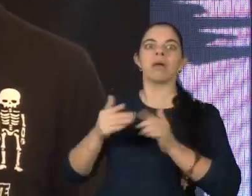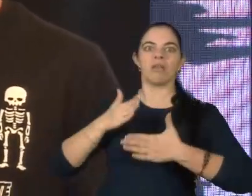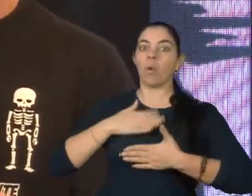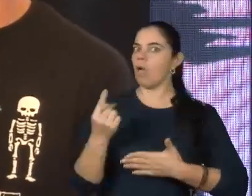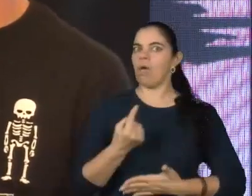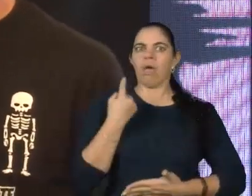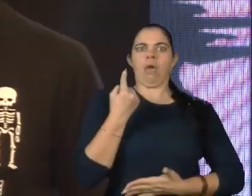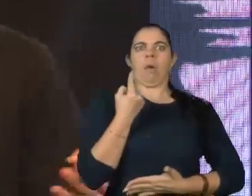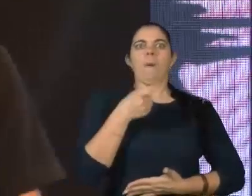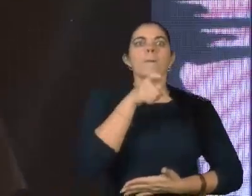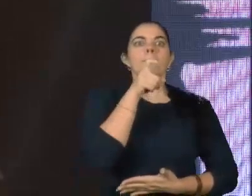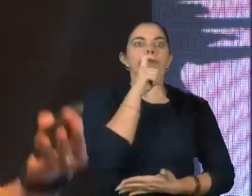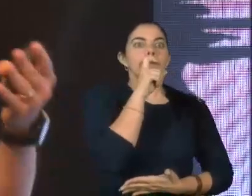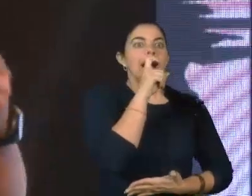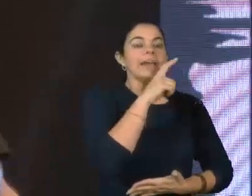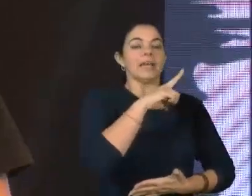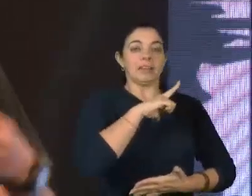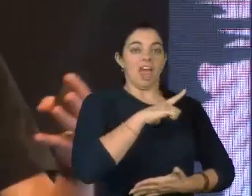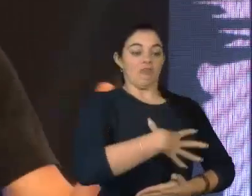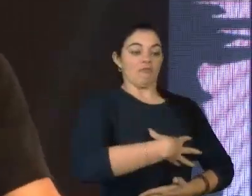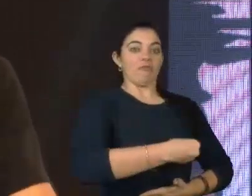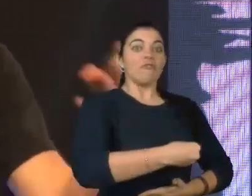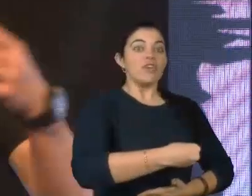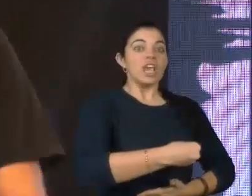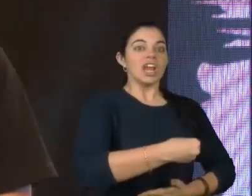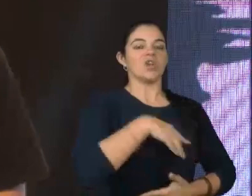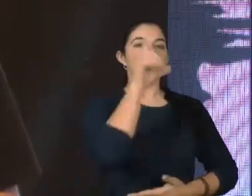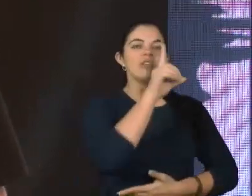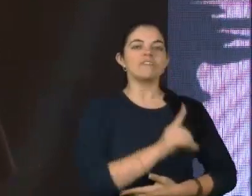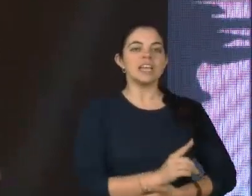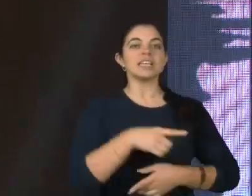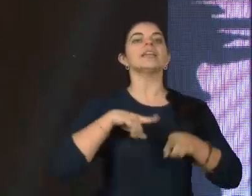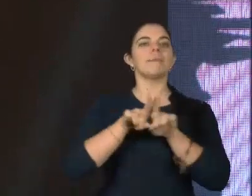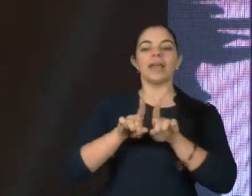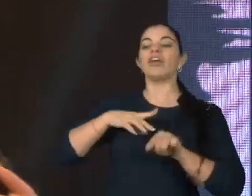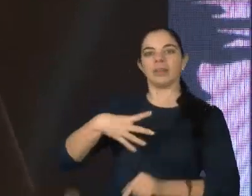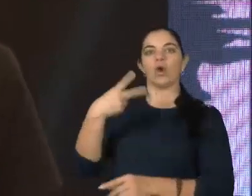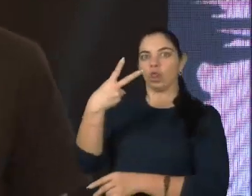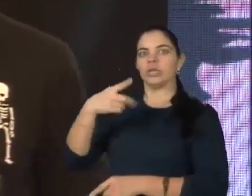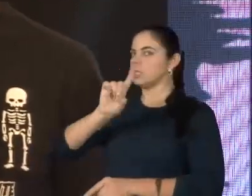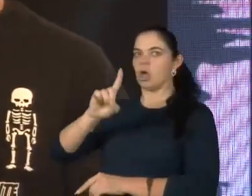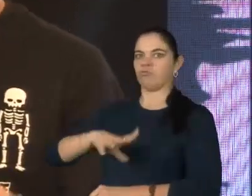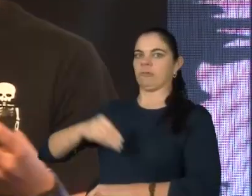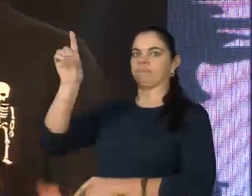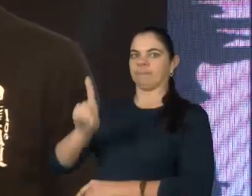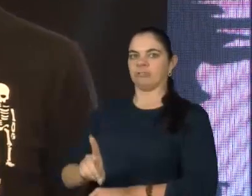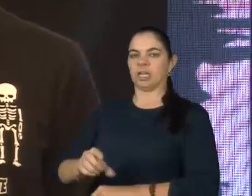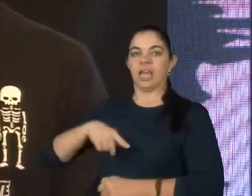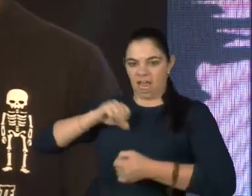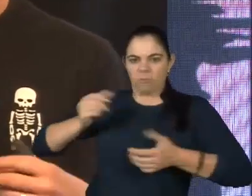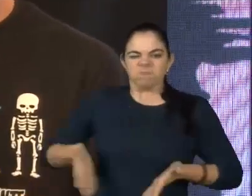eu, pai de crianças com e crianças sem deficiência, entusiasta e